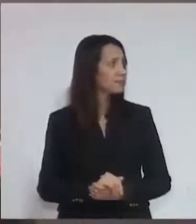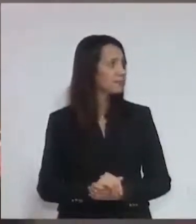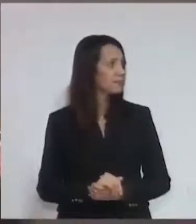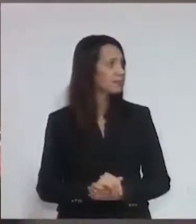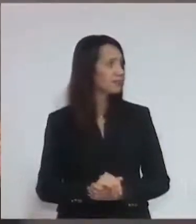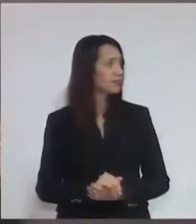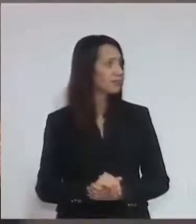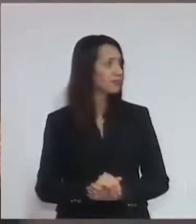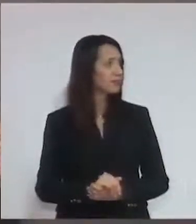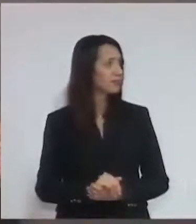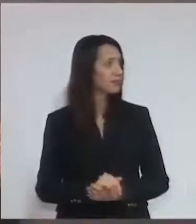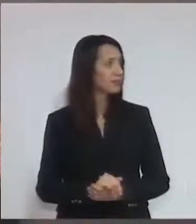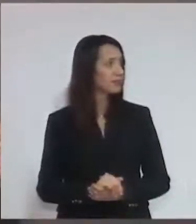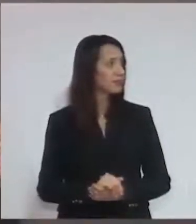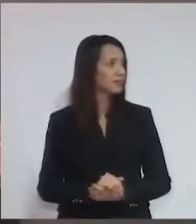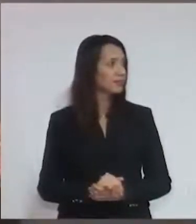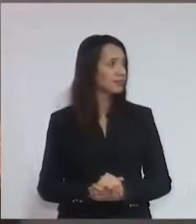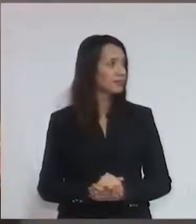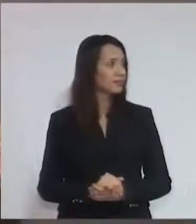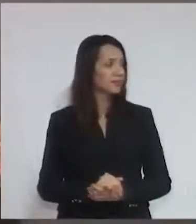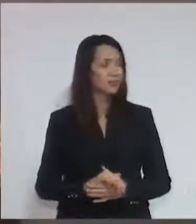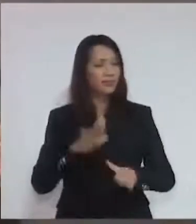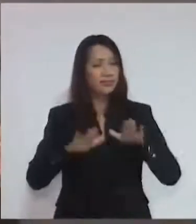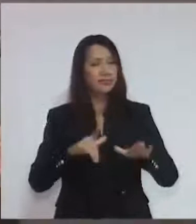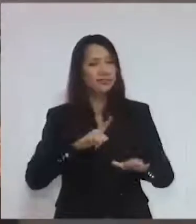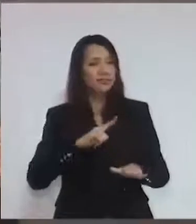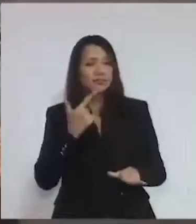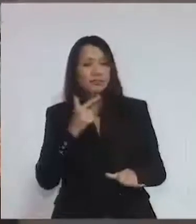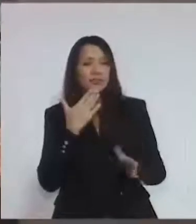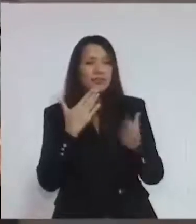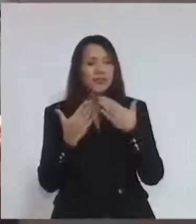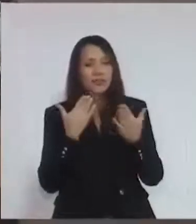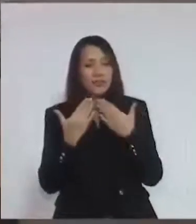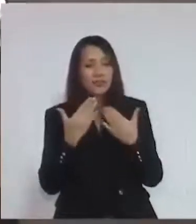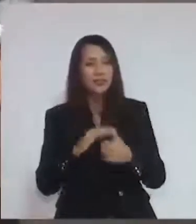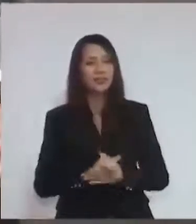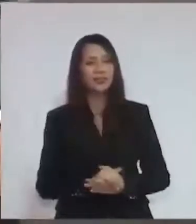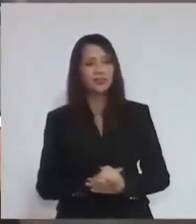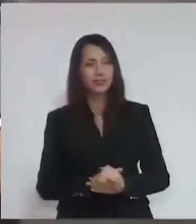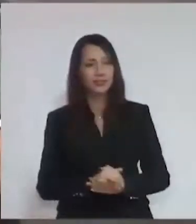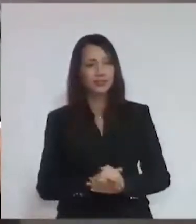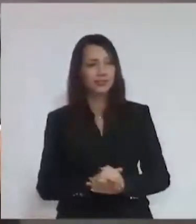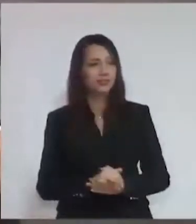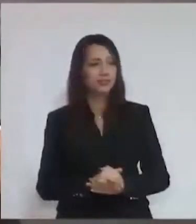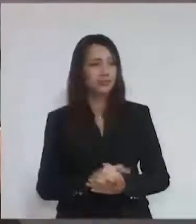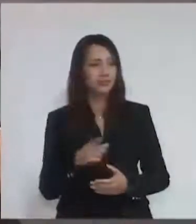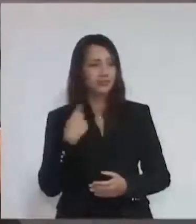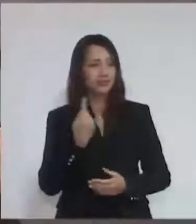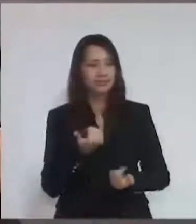então, às vezes, por falta de diálogo, de repente, perdemos.